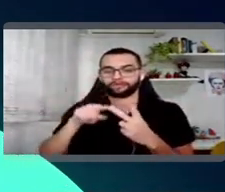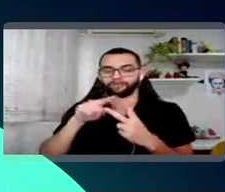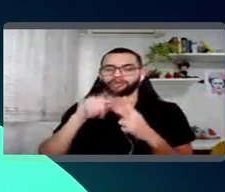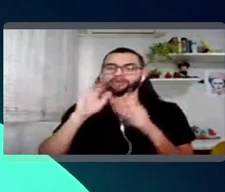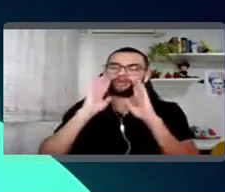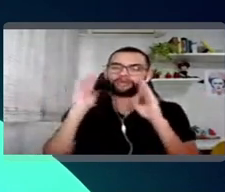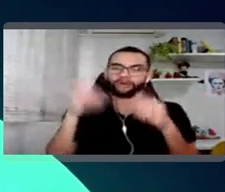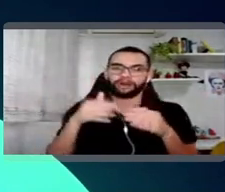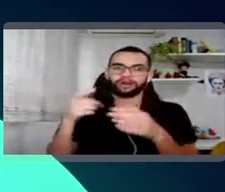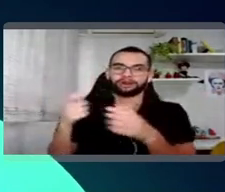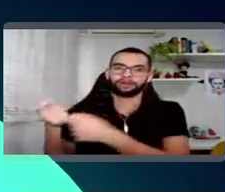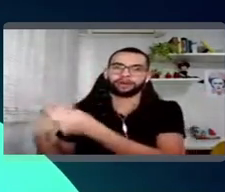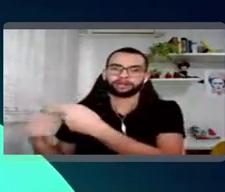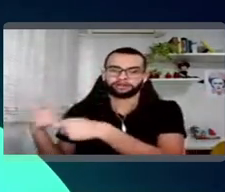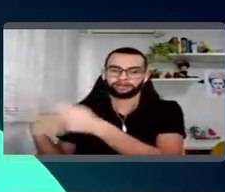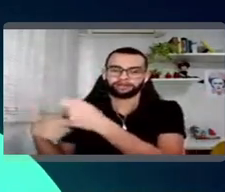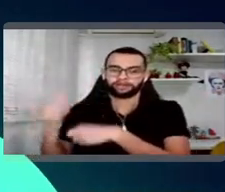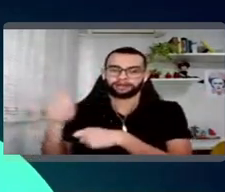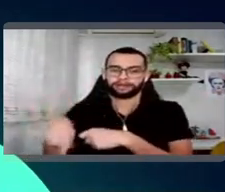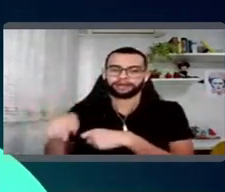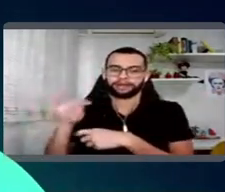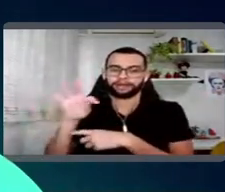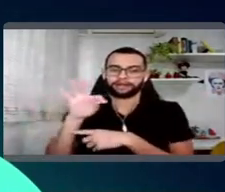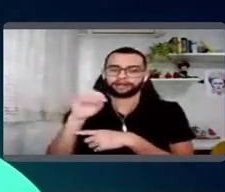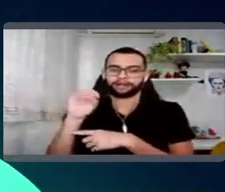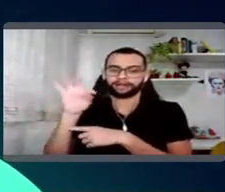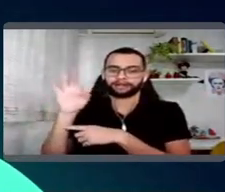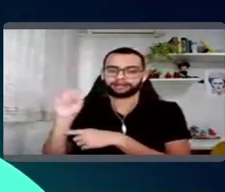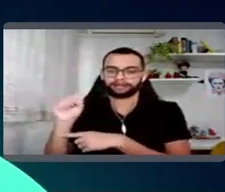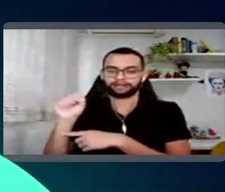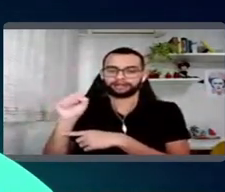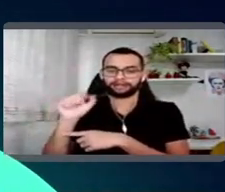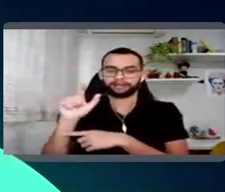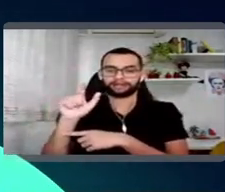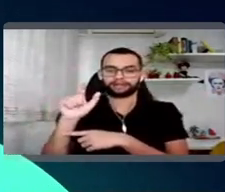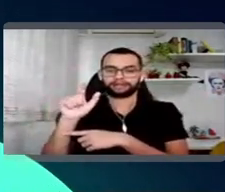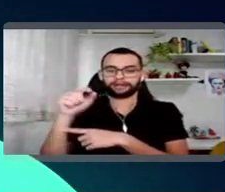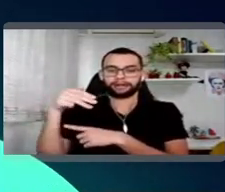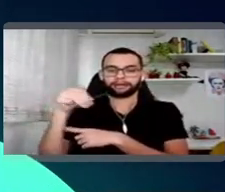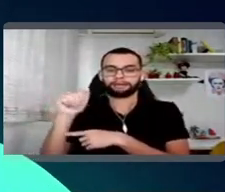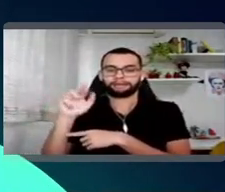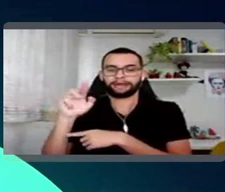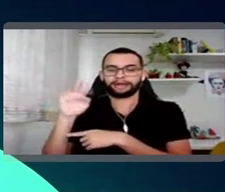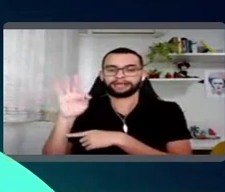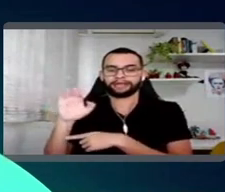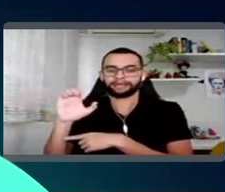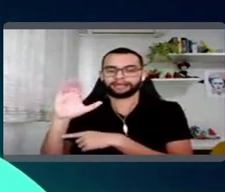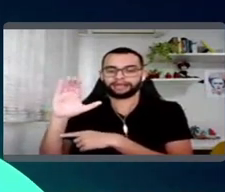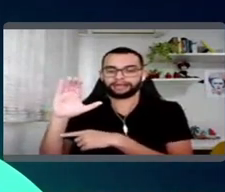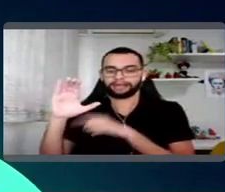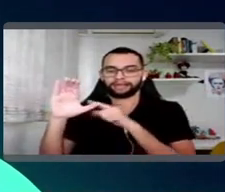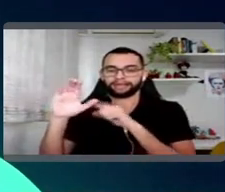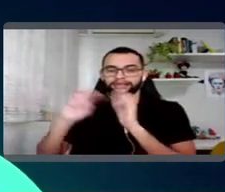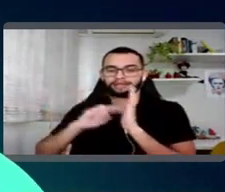negócio mesmo, né? Que é Martec e Analytics, tá? Qual que a diferença entre elas? Martec é quem vai focar nas